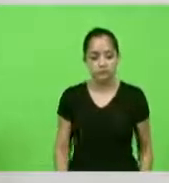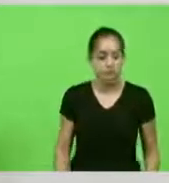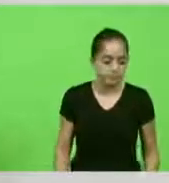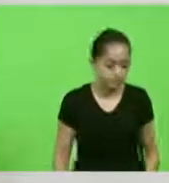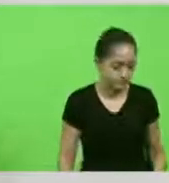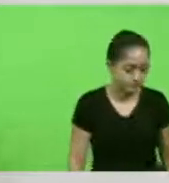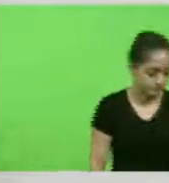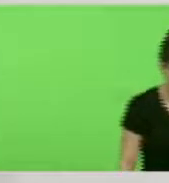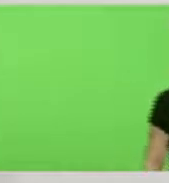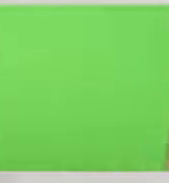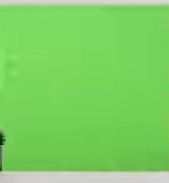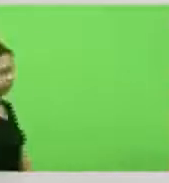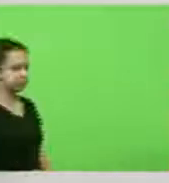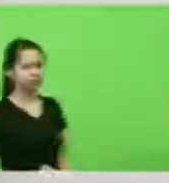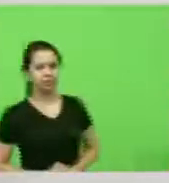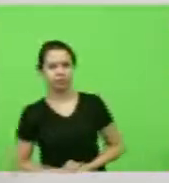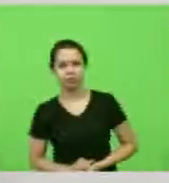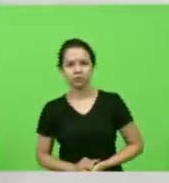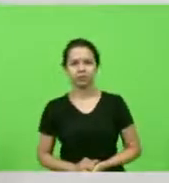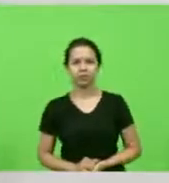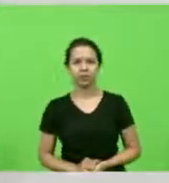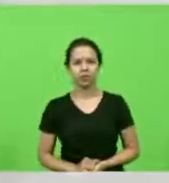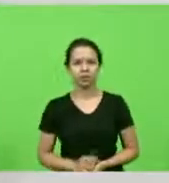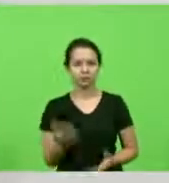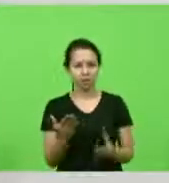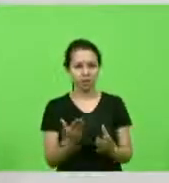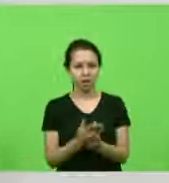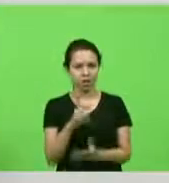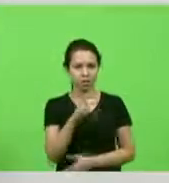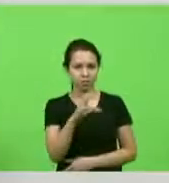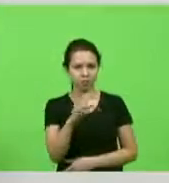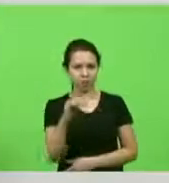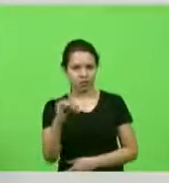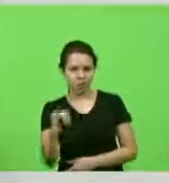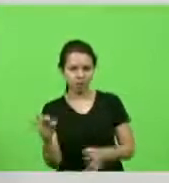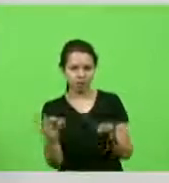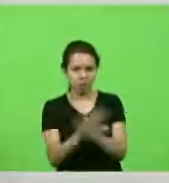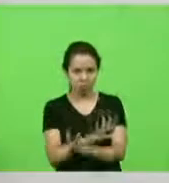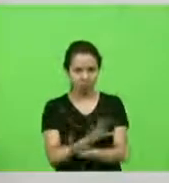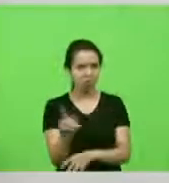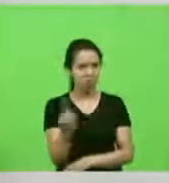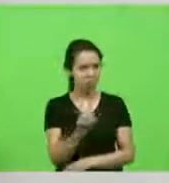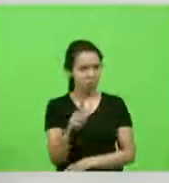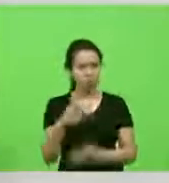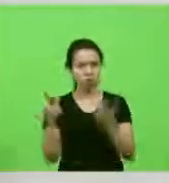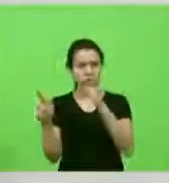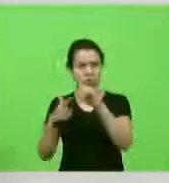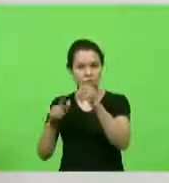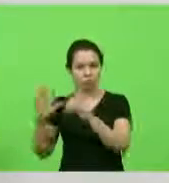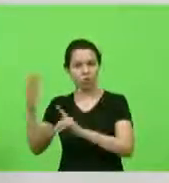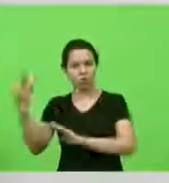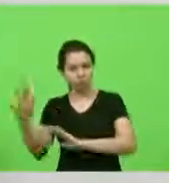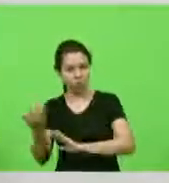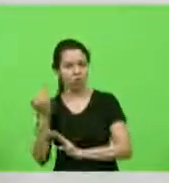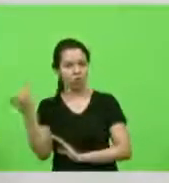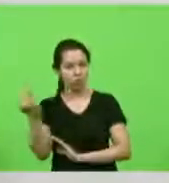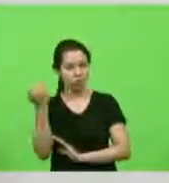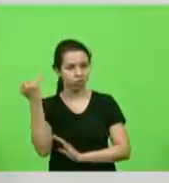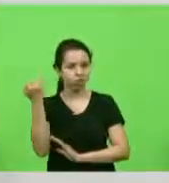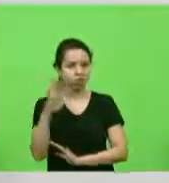se encerrou na CPI houveram outros fatos relevantes que